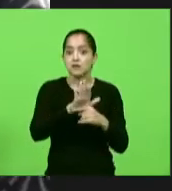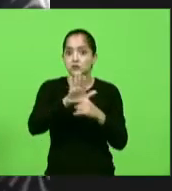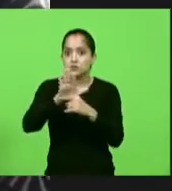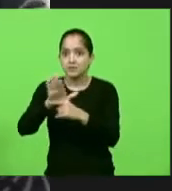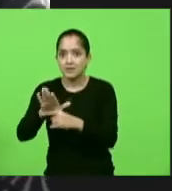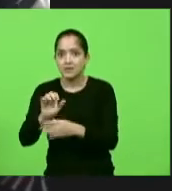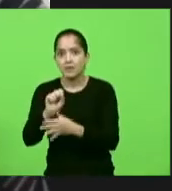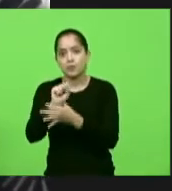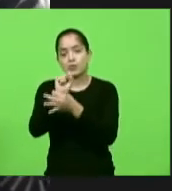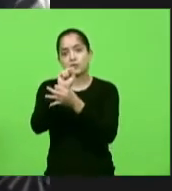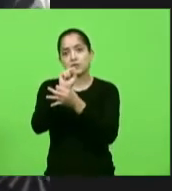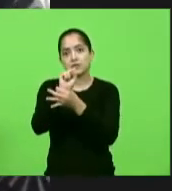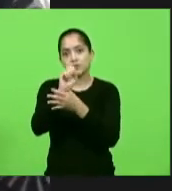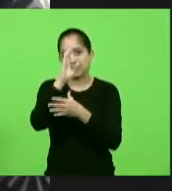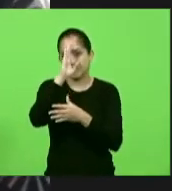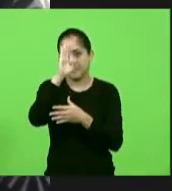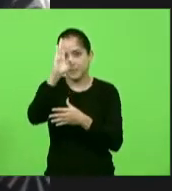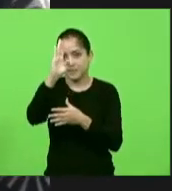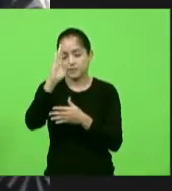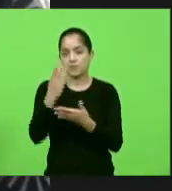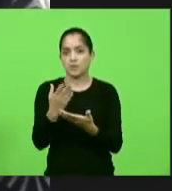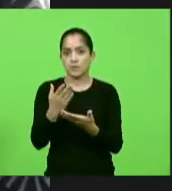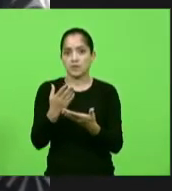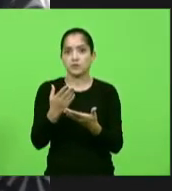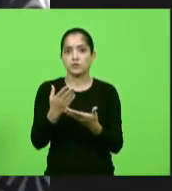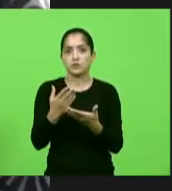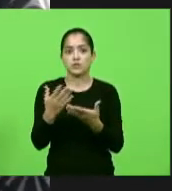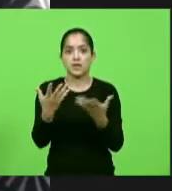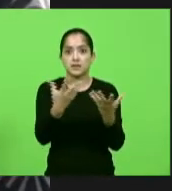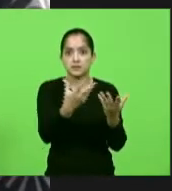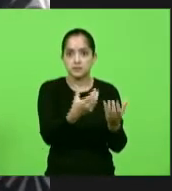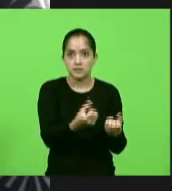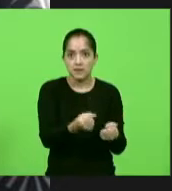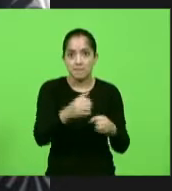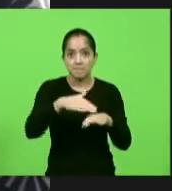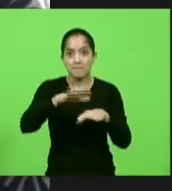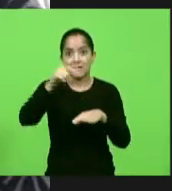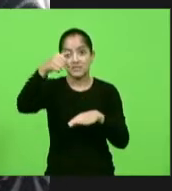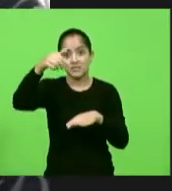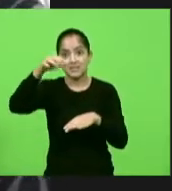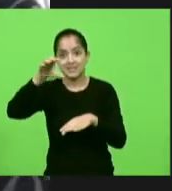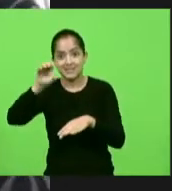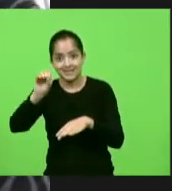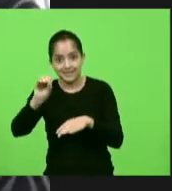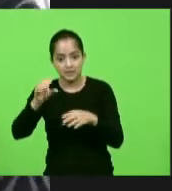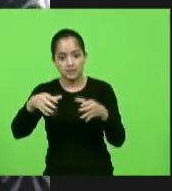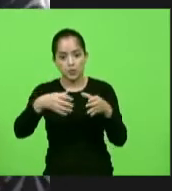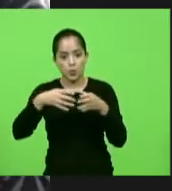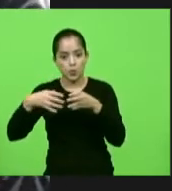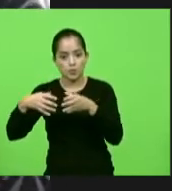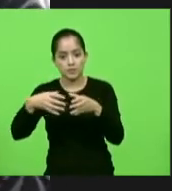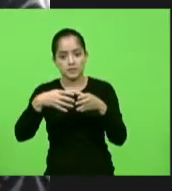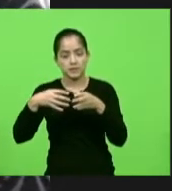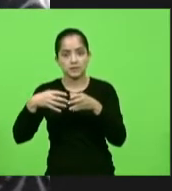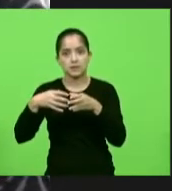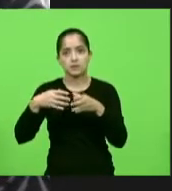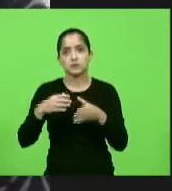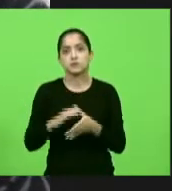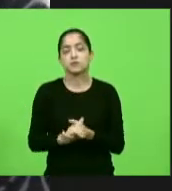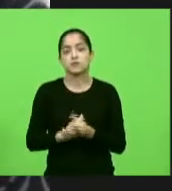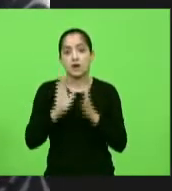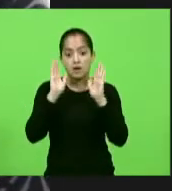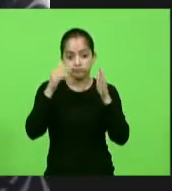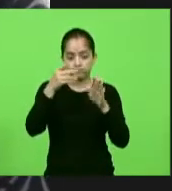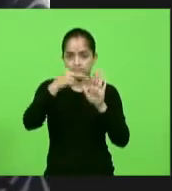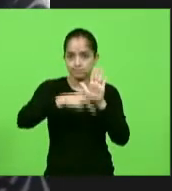proteção, principalmente para os acolhidos nas mais de 70 comunidades hoje ligadas ao programa Reviver